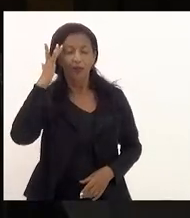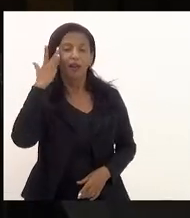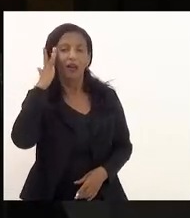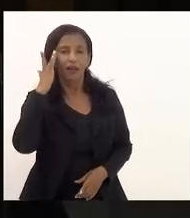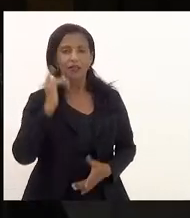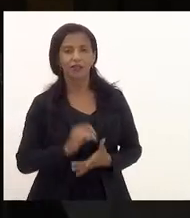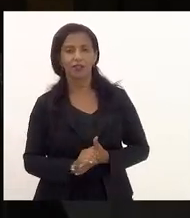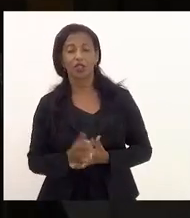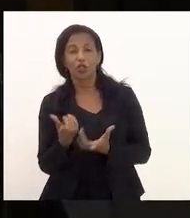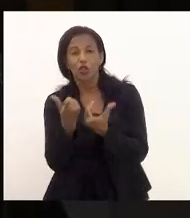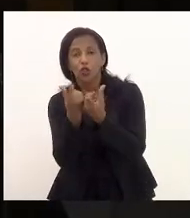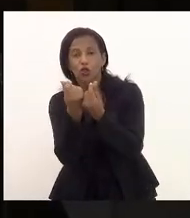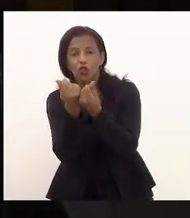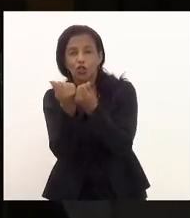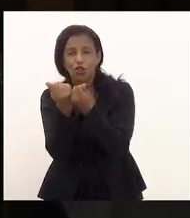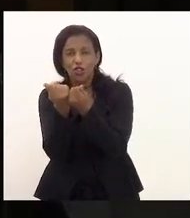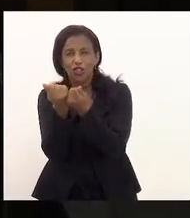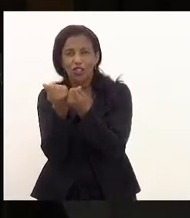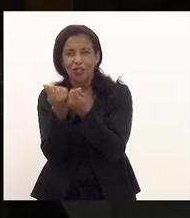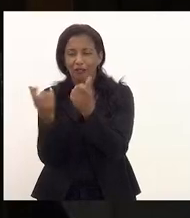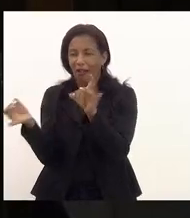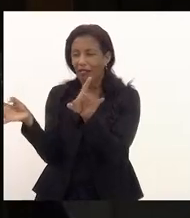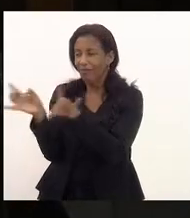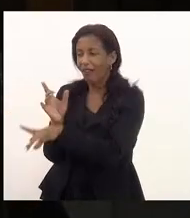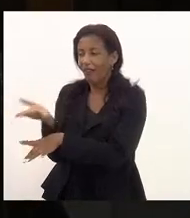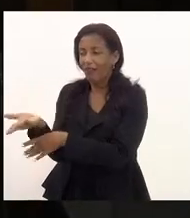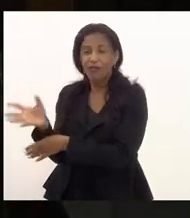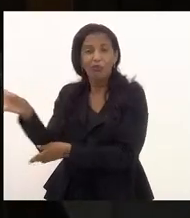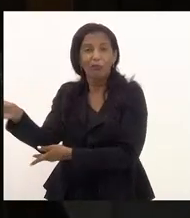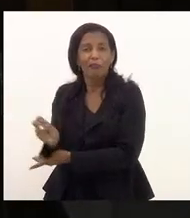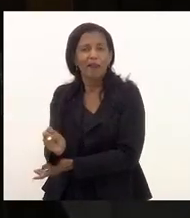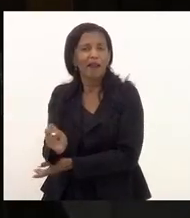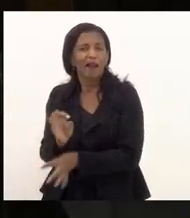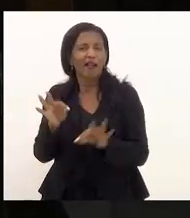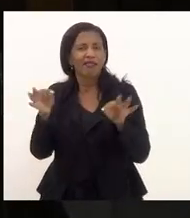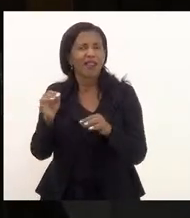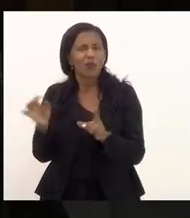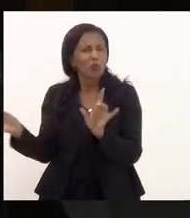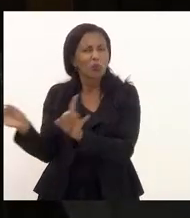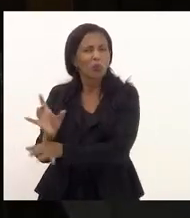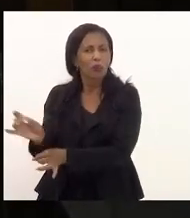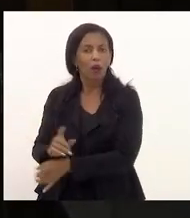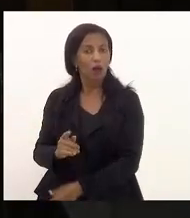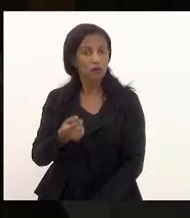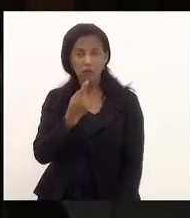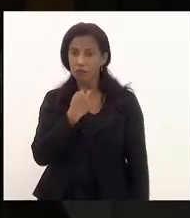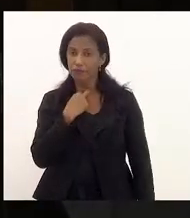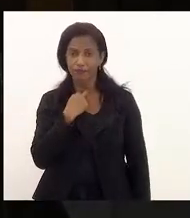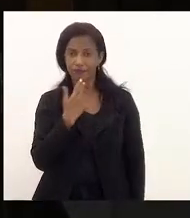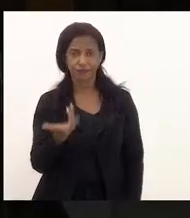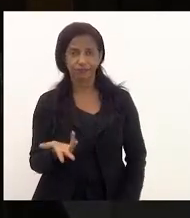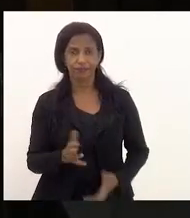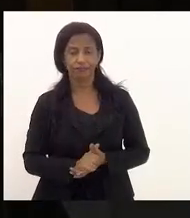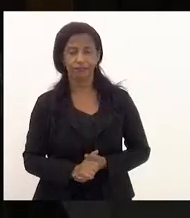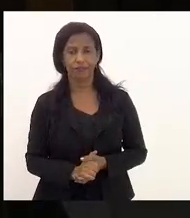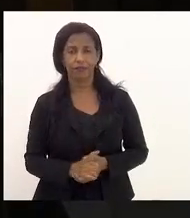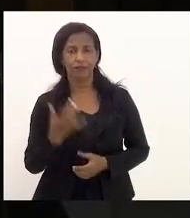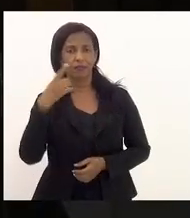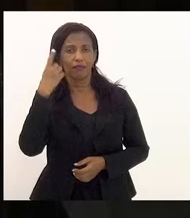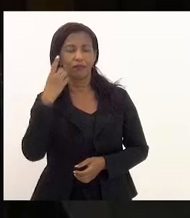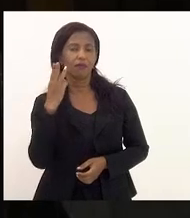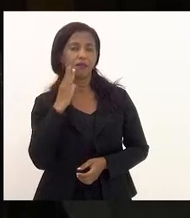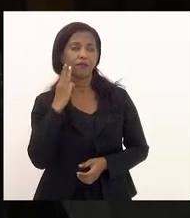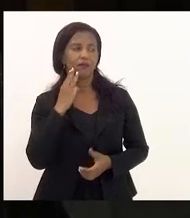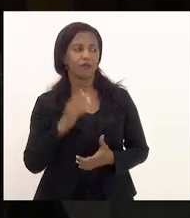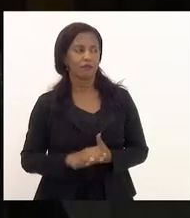que o dinheiro está à nossa disposição, que está tudo concluído. Não está, deputado Valdeck,